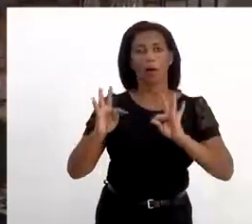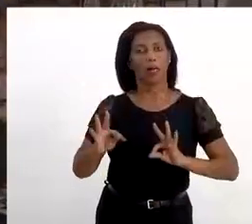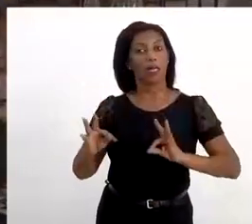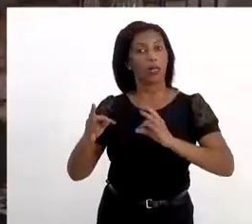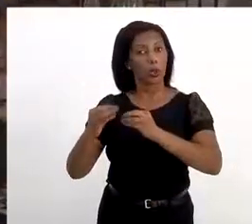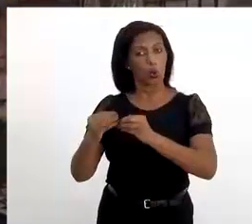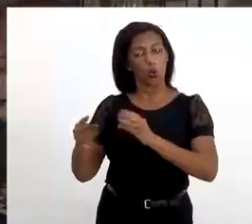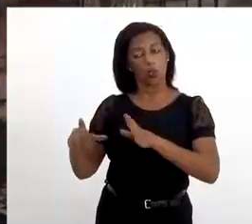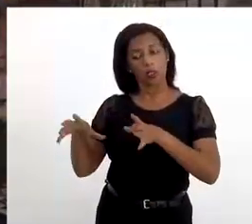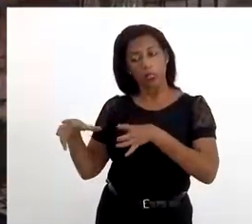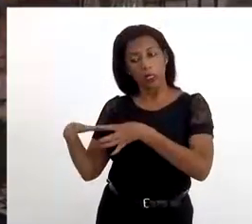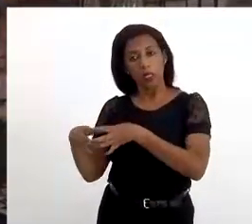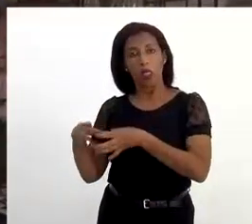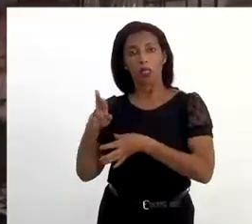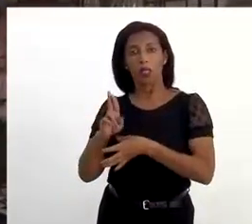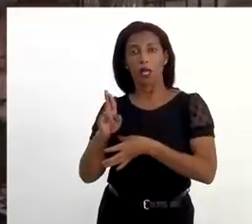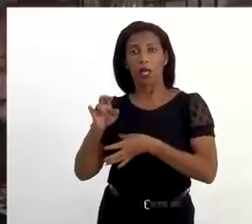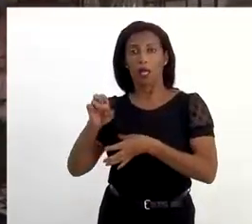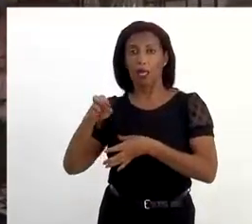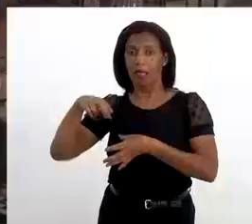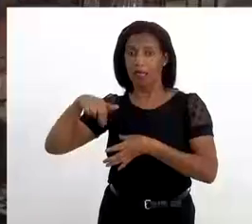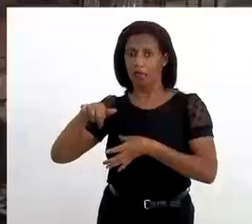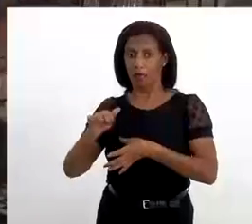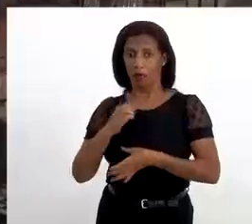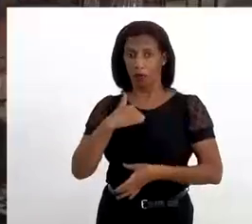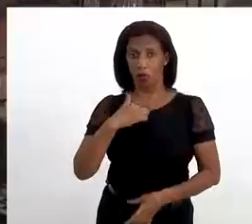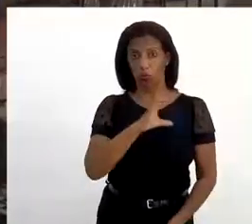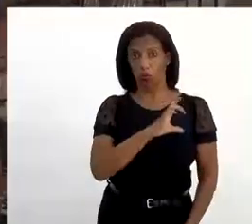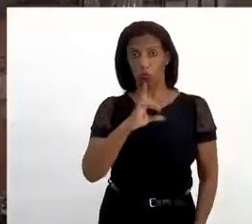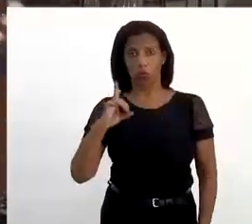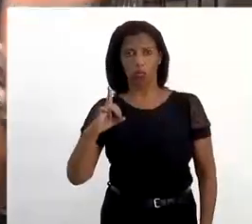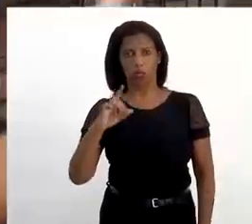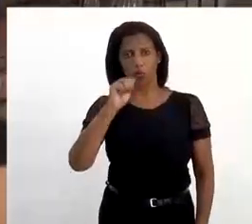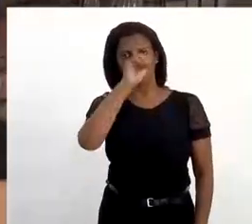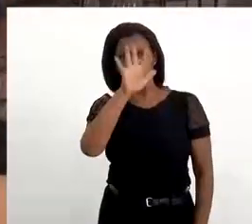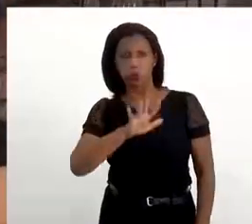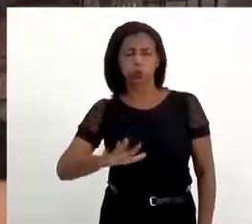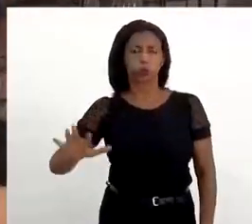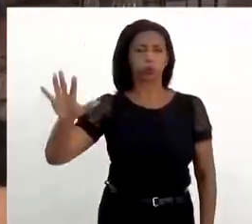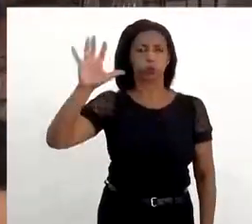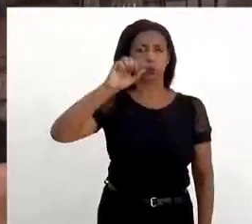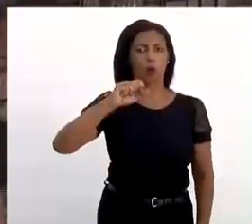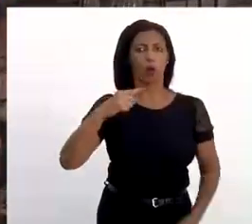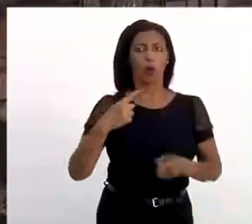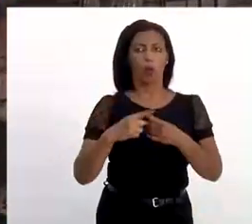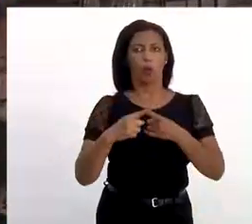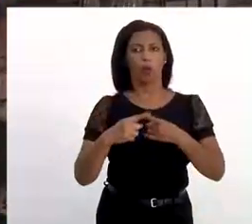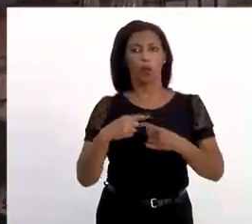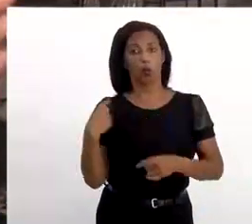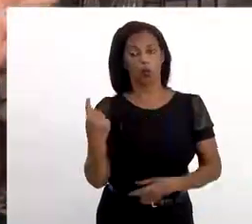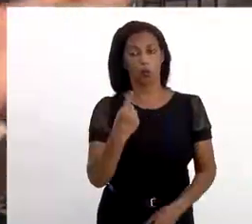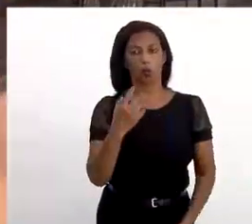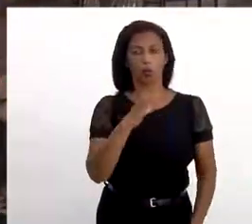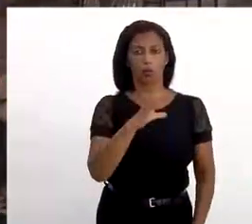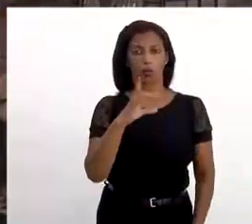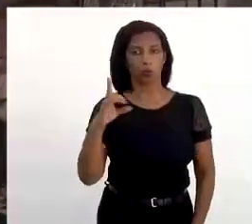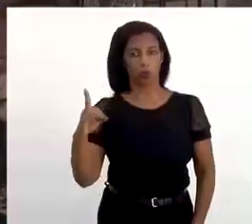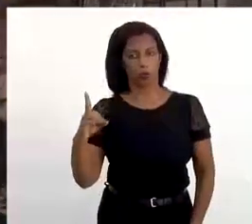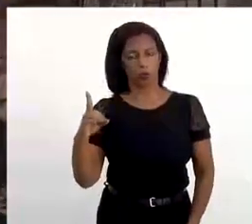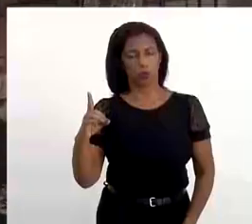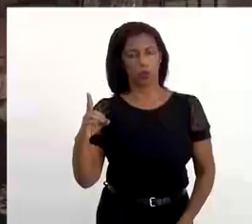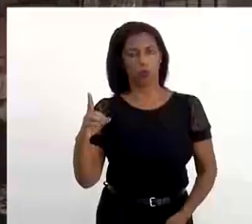hoje sou a coordenadora nacional. Porque o nosso coordenador volta para casa, falece em